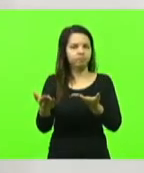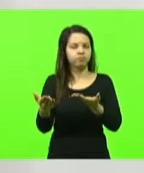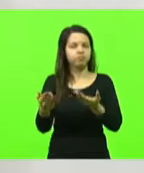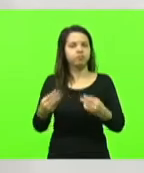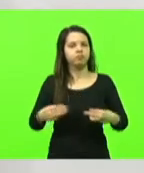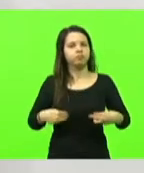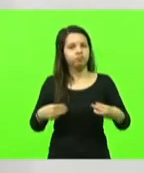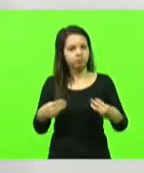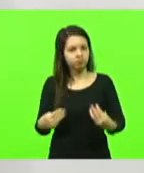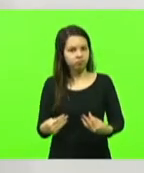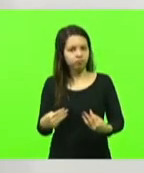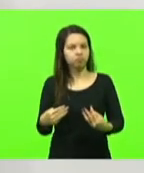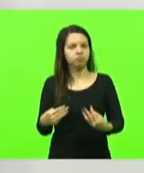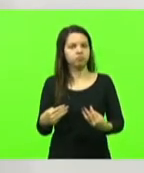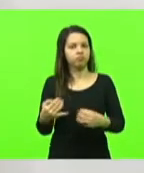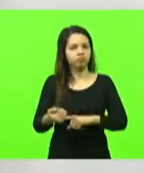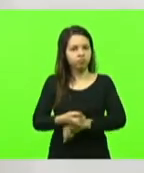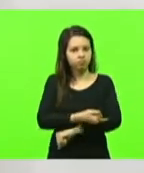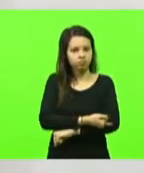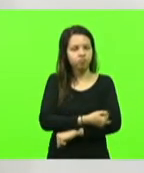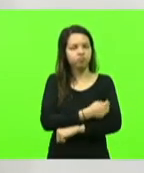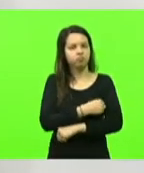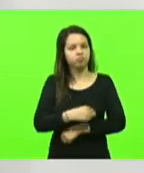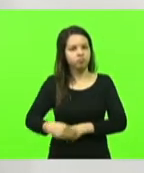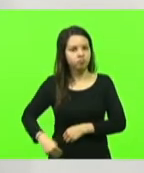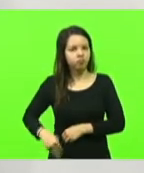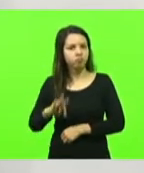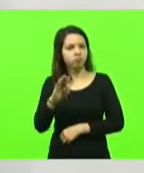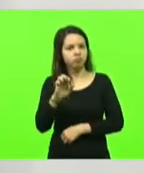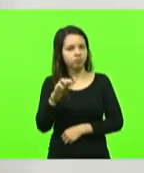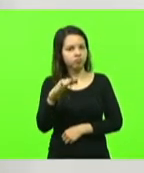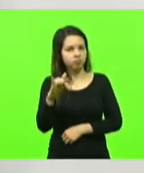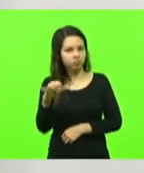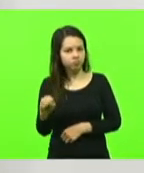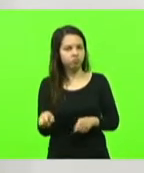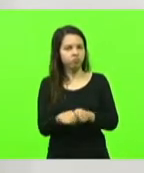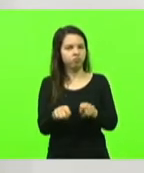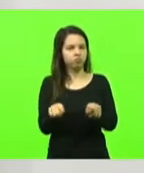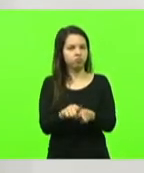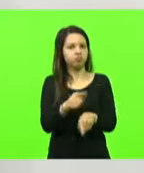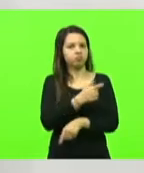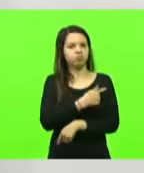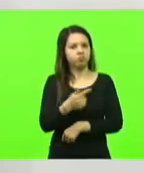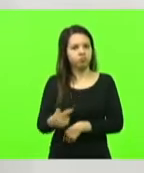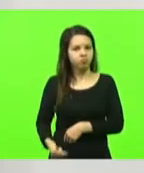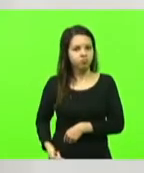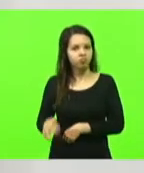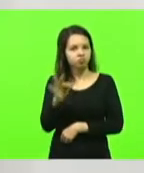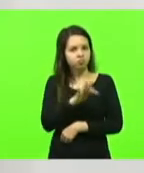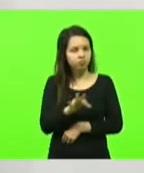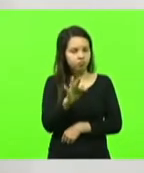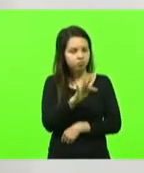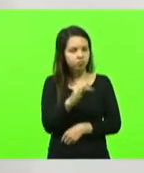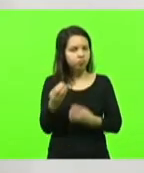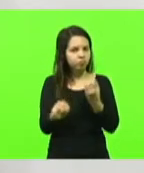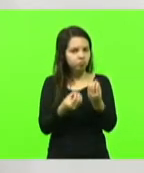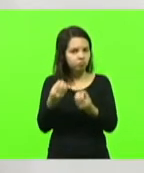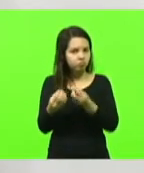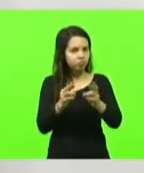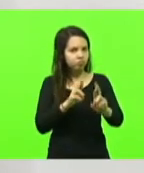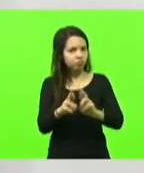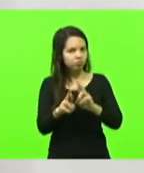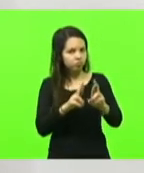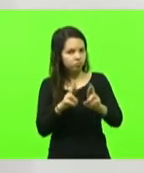ao Ministro Tarcísio, ao Governo Federal e sobre a situação das nossas rodovias.